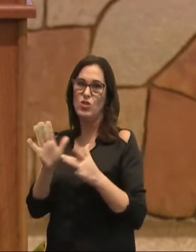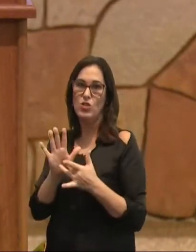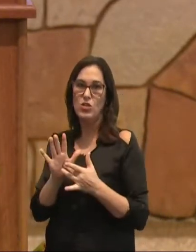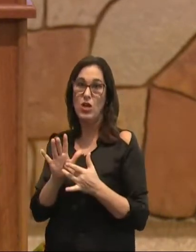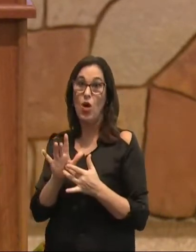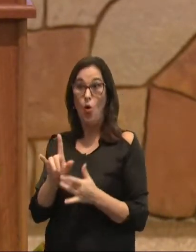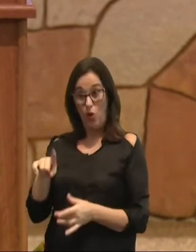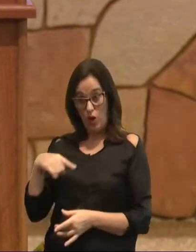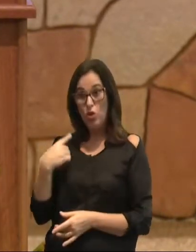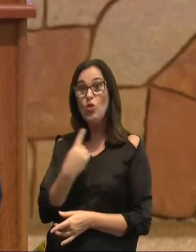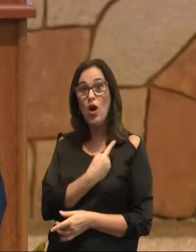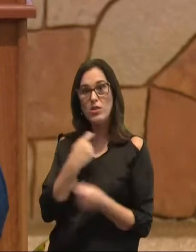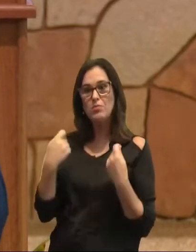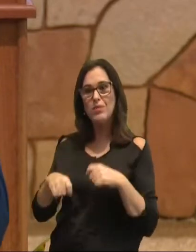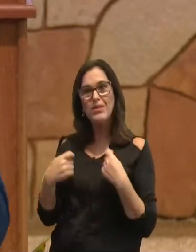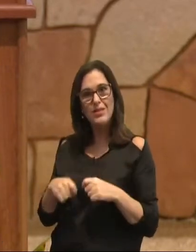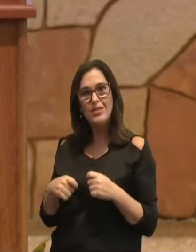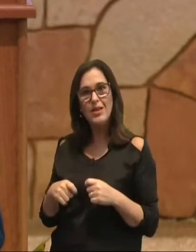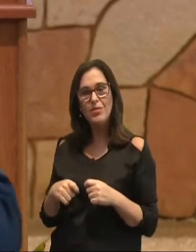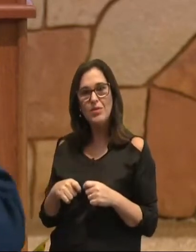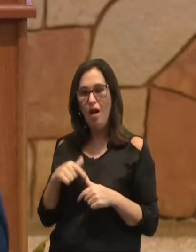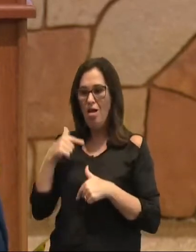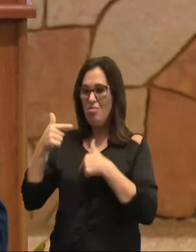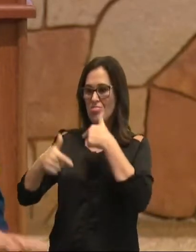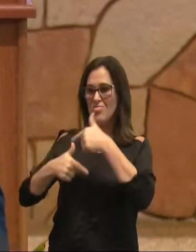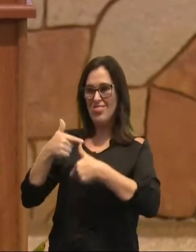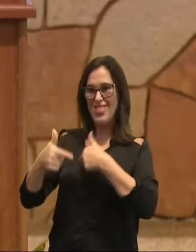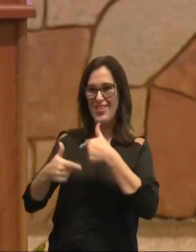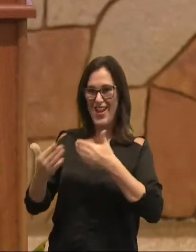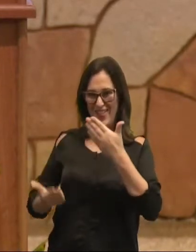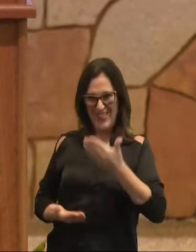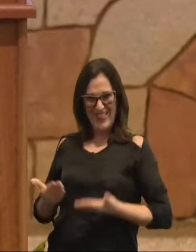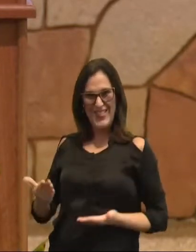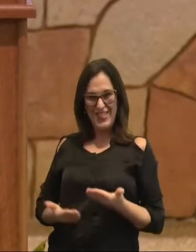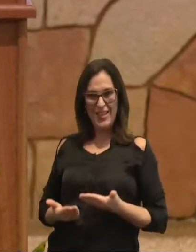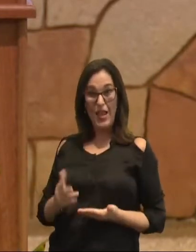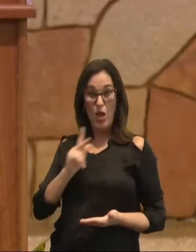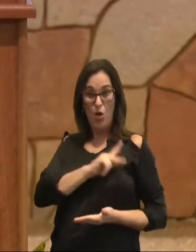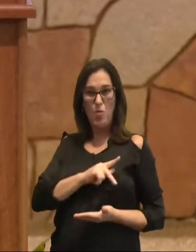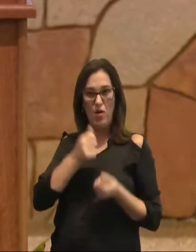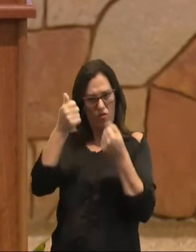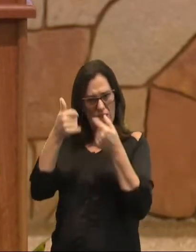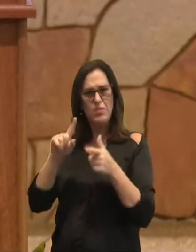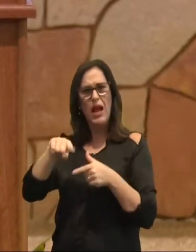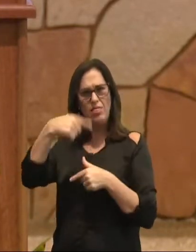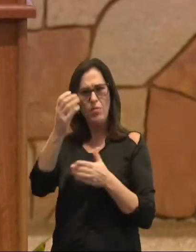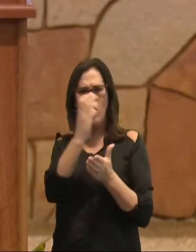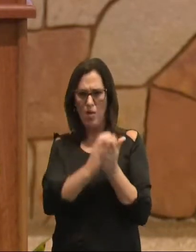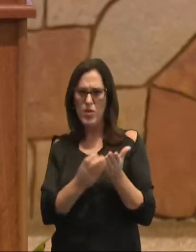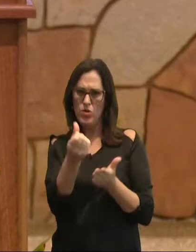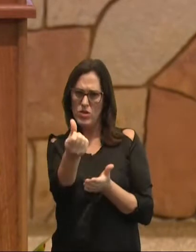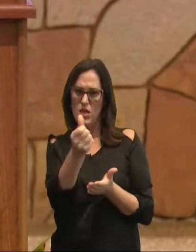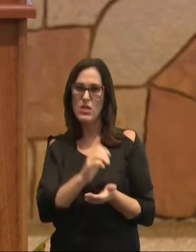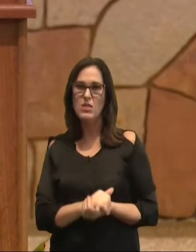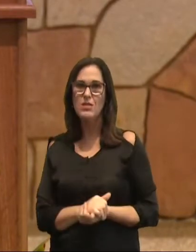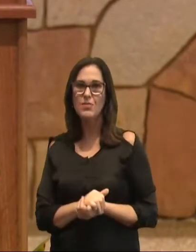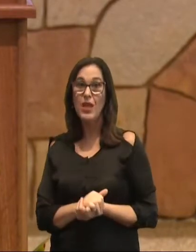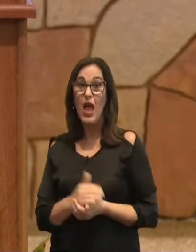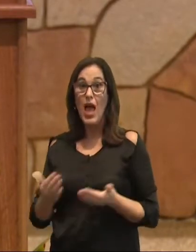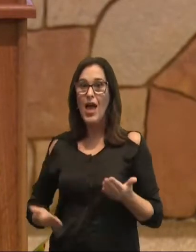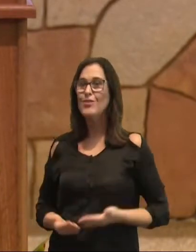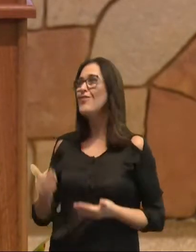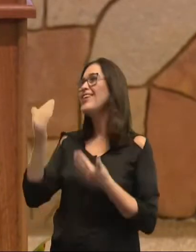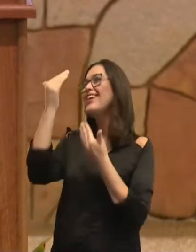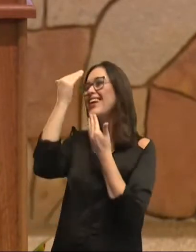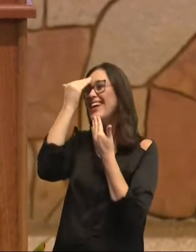nós fazemos, nós trabalhamos, nosso serviço, do qual Paulo vai falar, no capítulo 6, é, um serviço, de